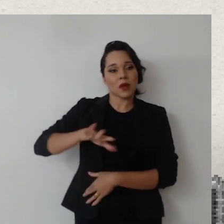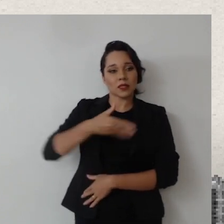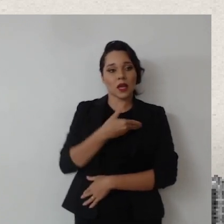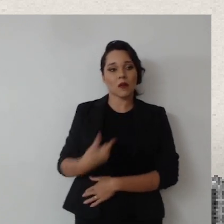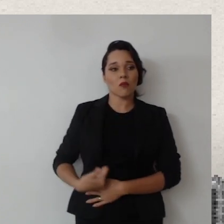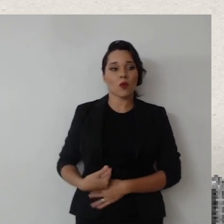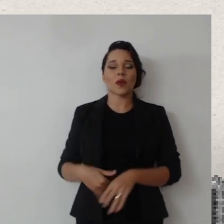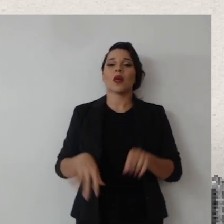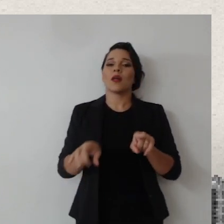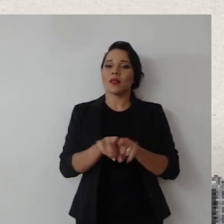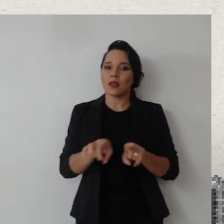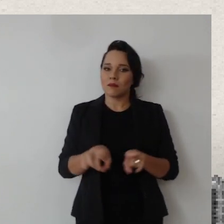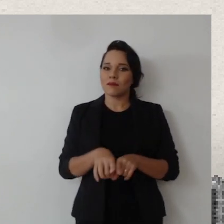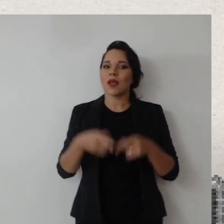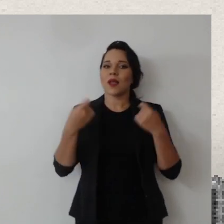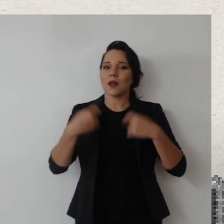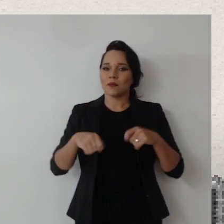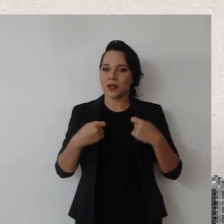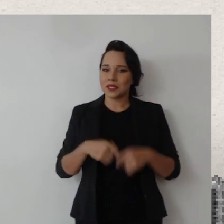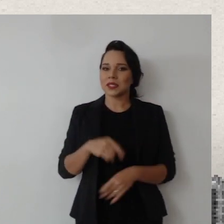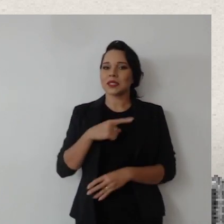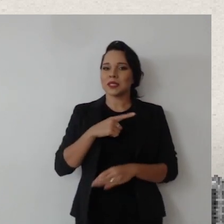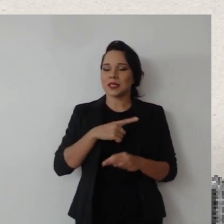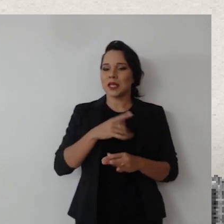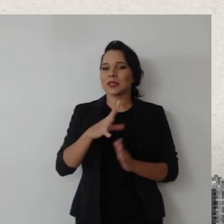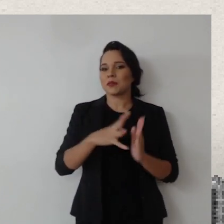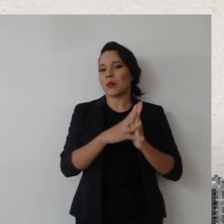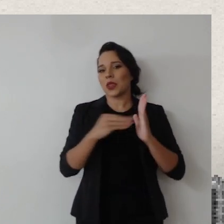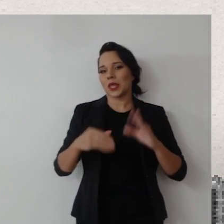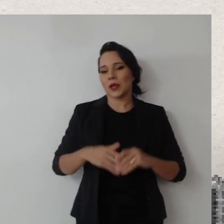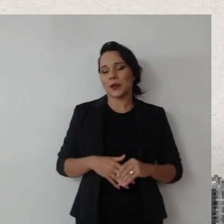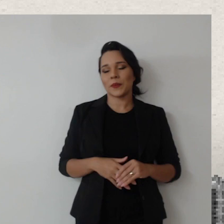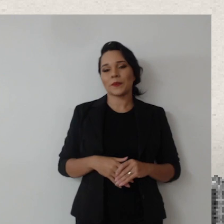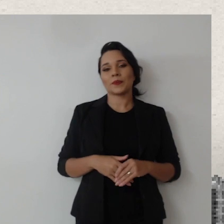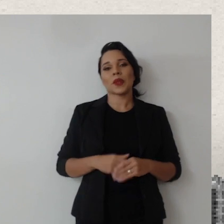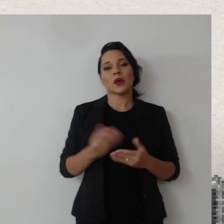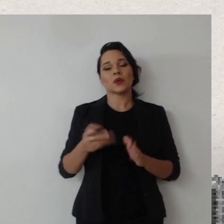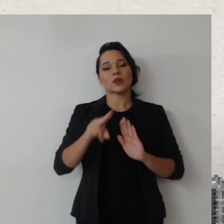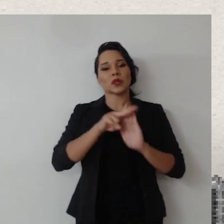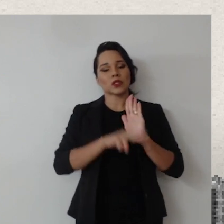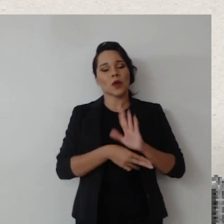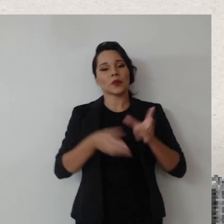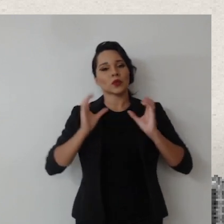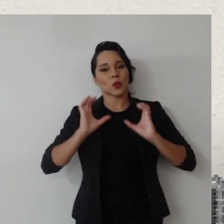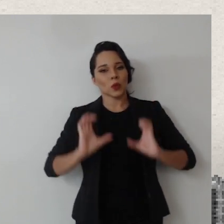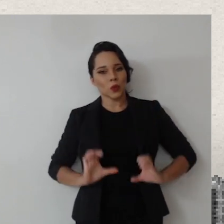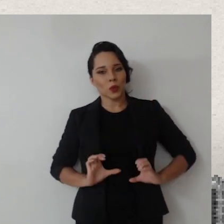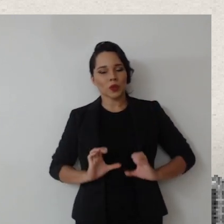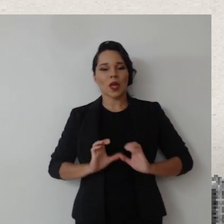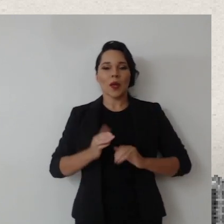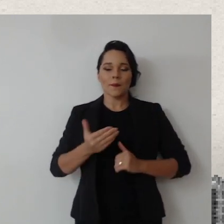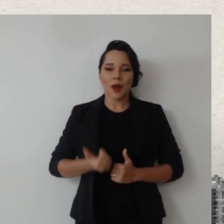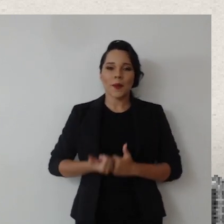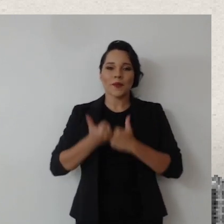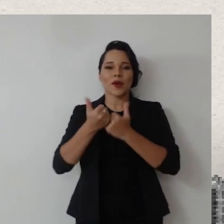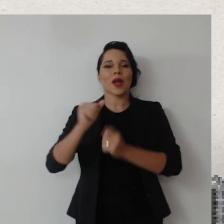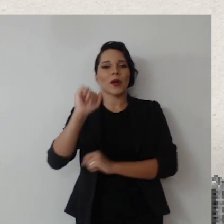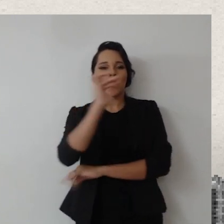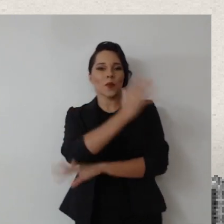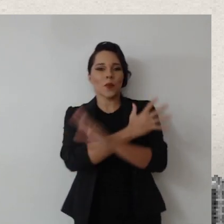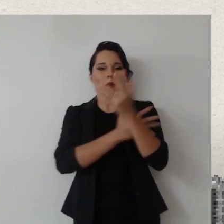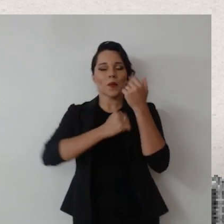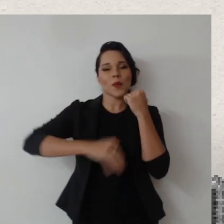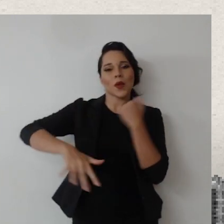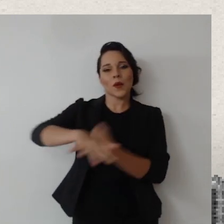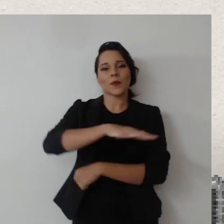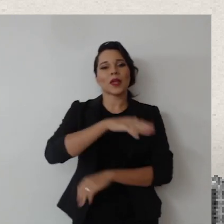o setor público também deve dar esse exemplo, com as suas normas de conduta, para contribuir com o meio